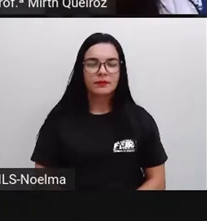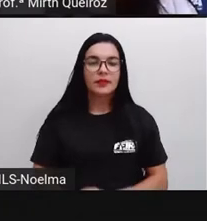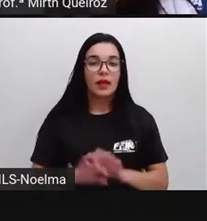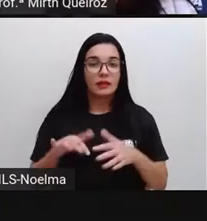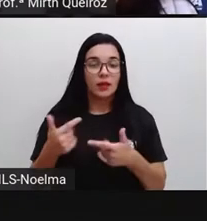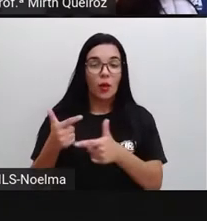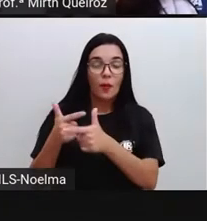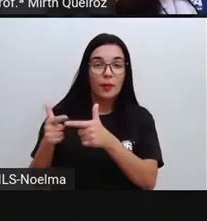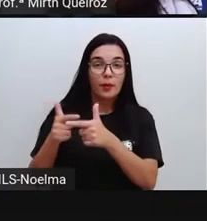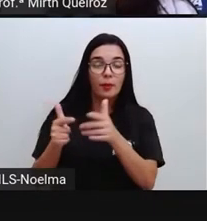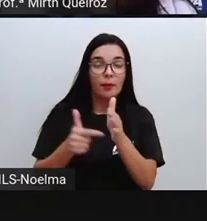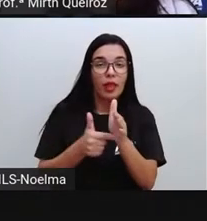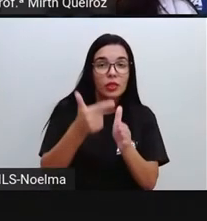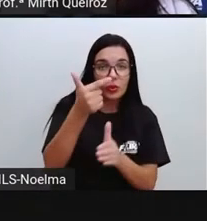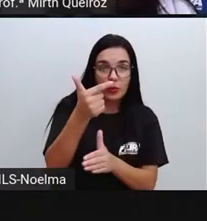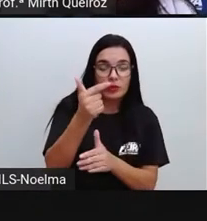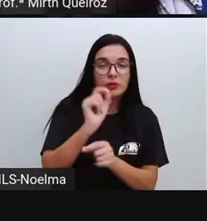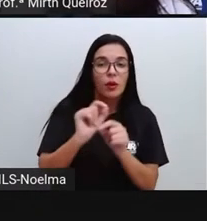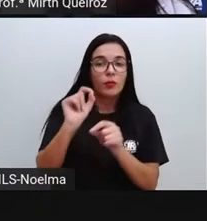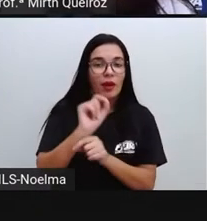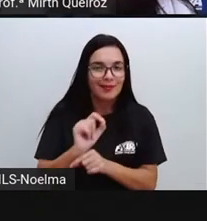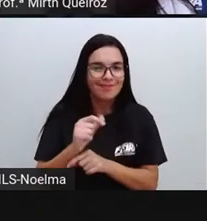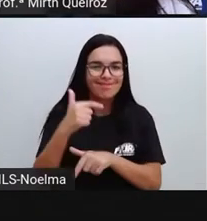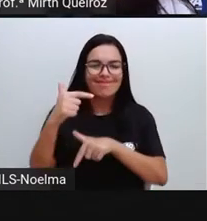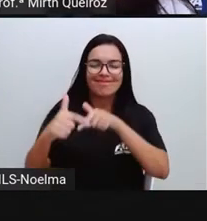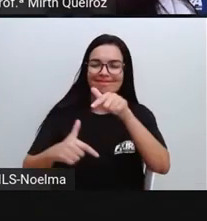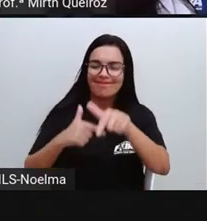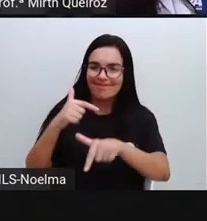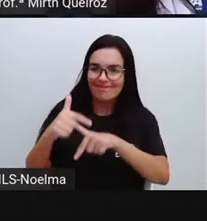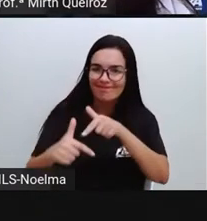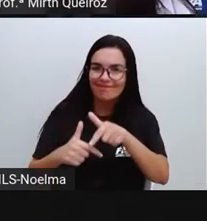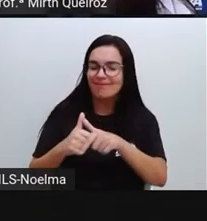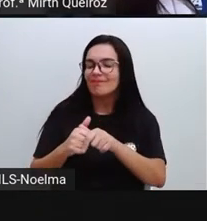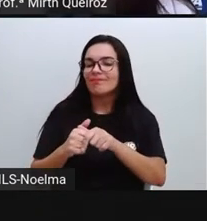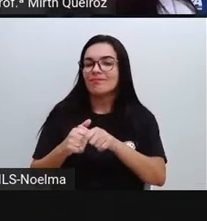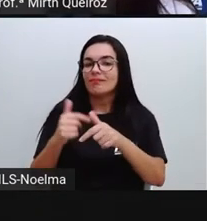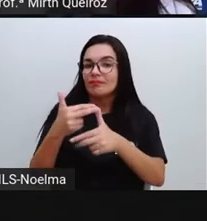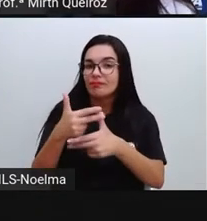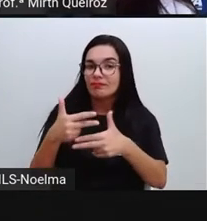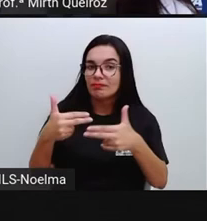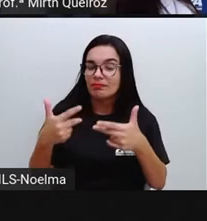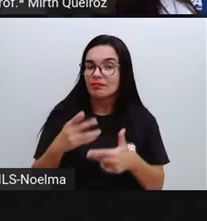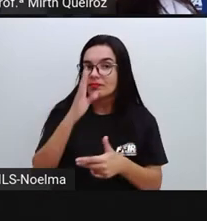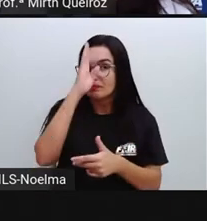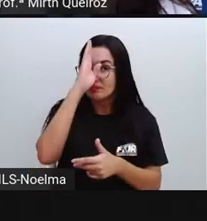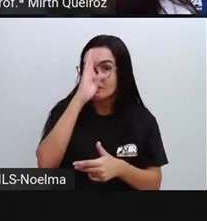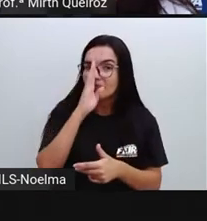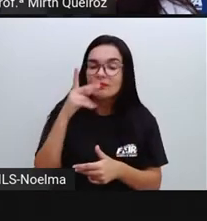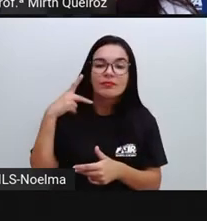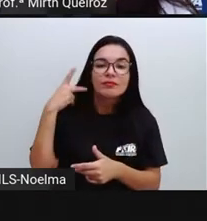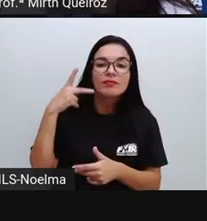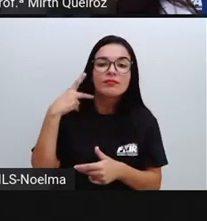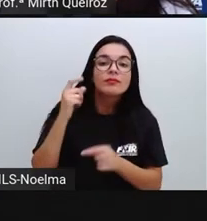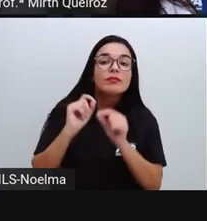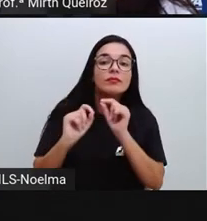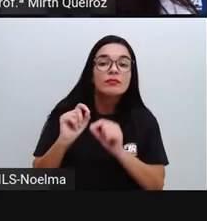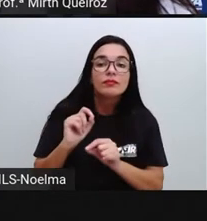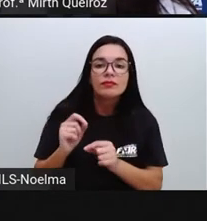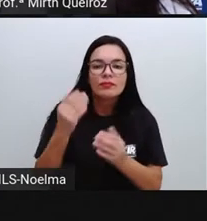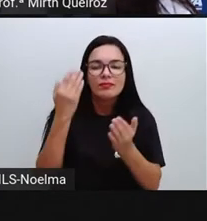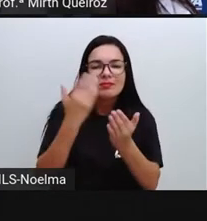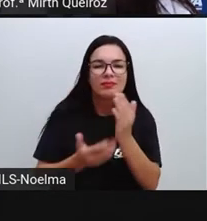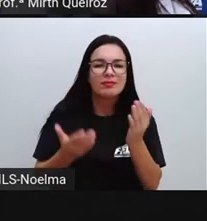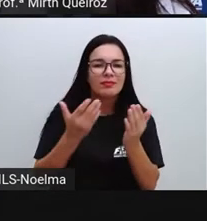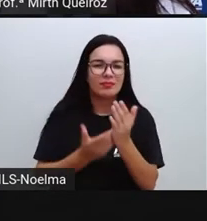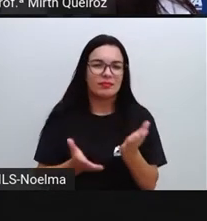Problema número dois, serviços públicos precários. A cidade Y enfrenta problemas relativos à